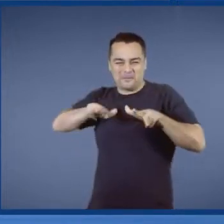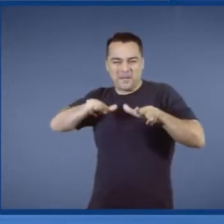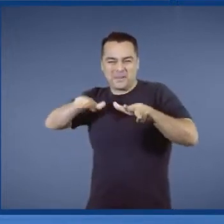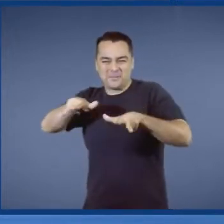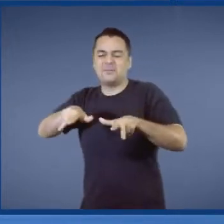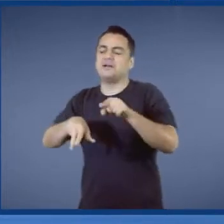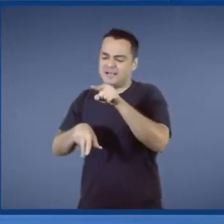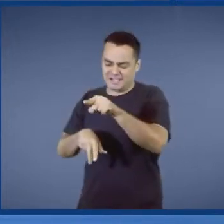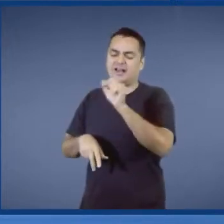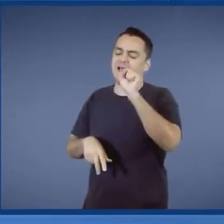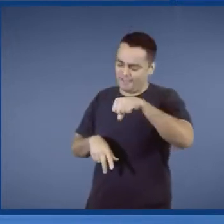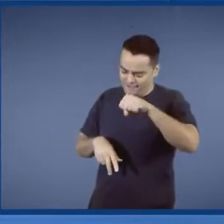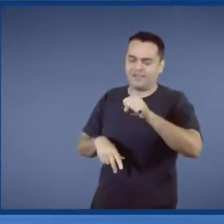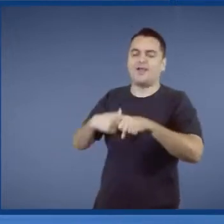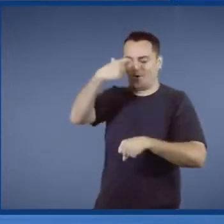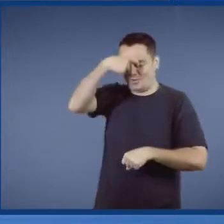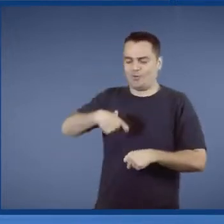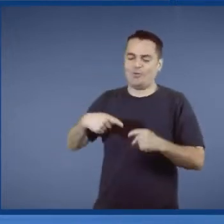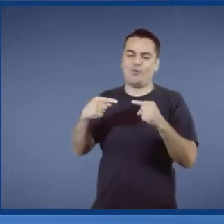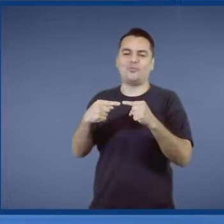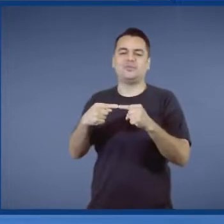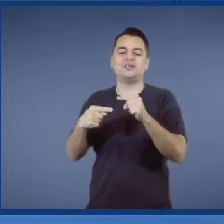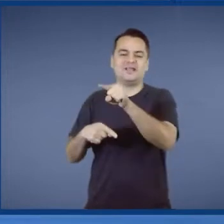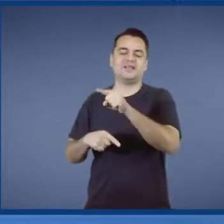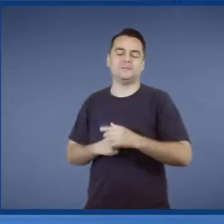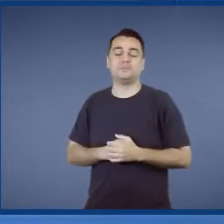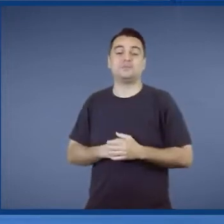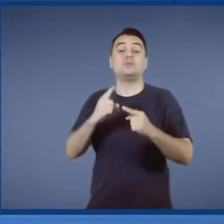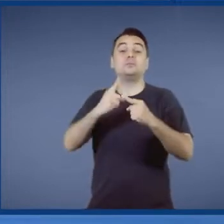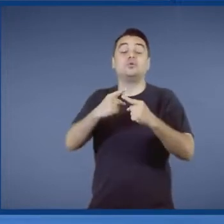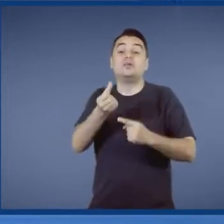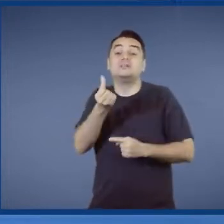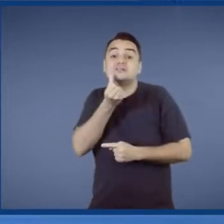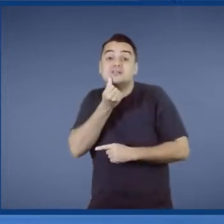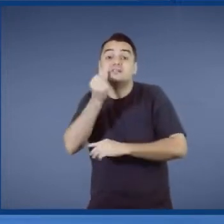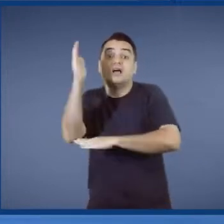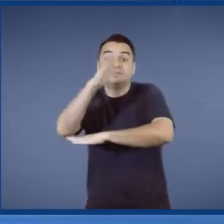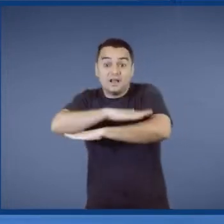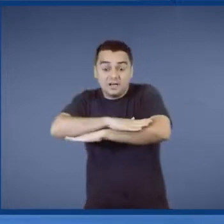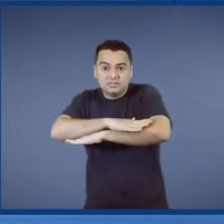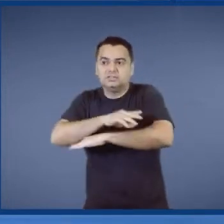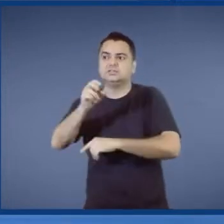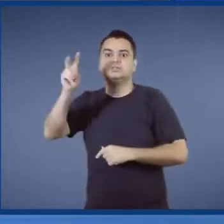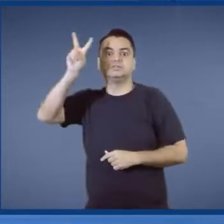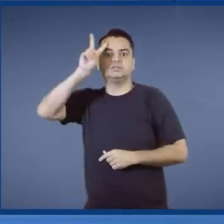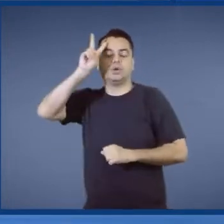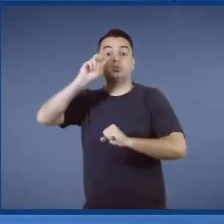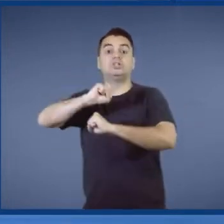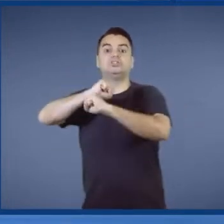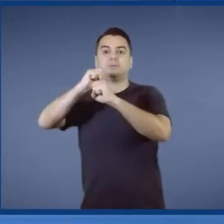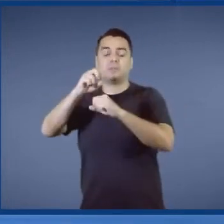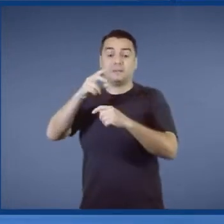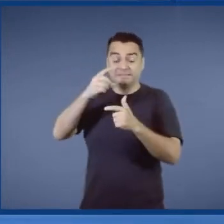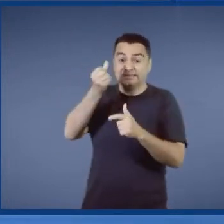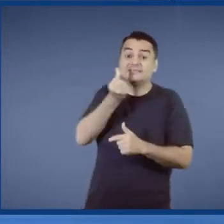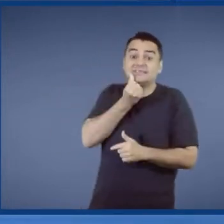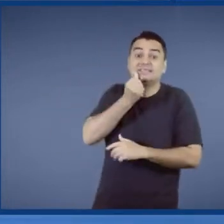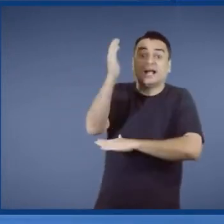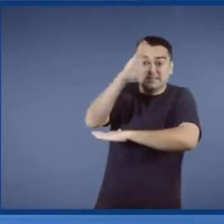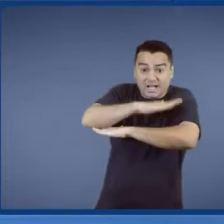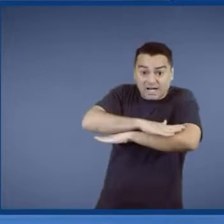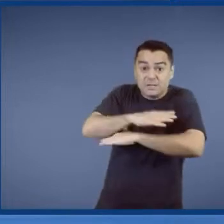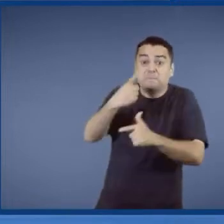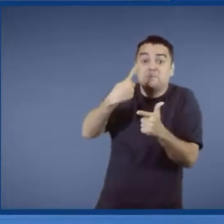Porque quando aparecia uma coisa difícil para resolver, numa sexta-feira à tarde, na segunda-feira de manhã, a equipe tinha uma solução. E às vezes tinha passado o final de semana